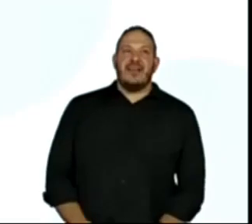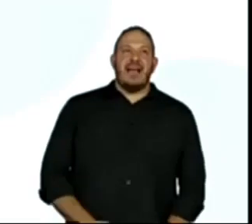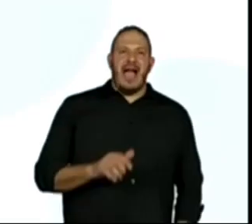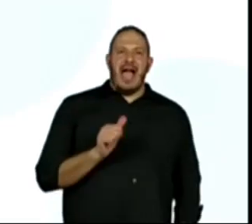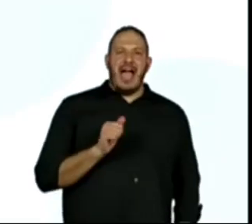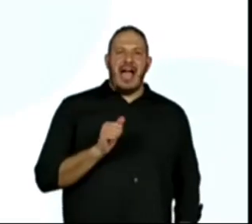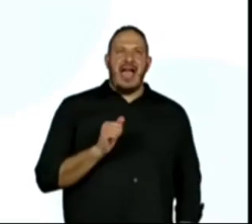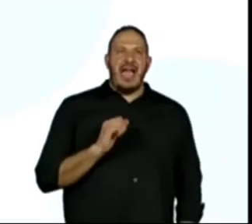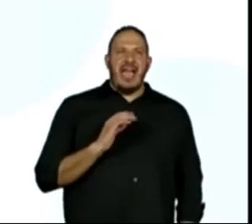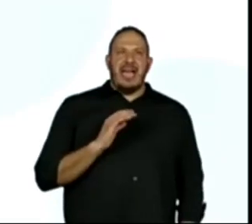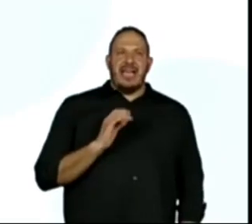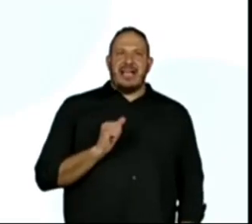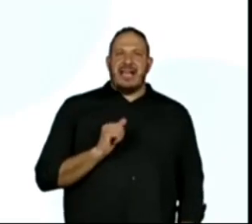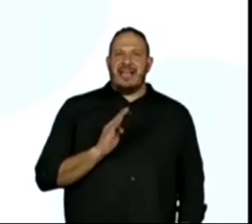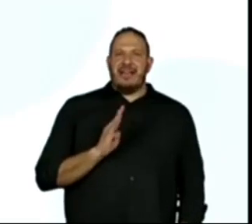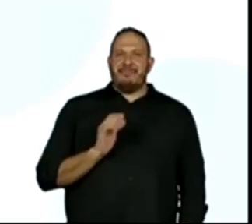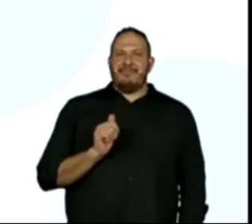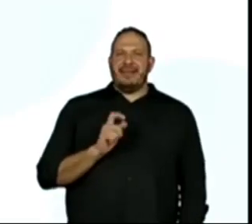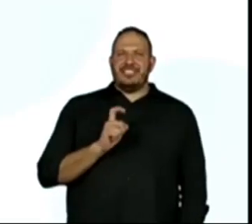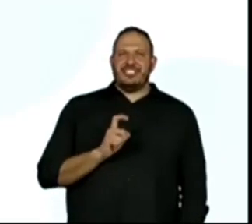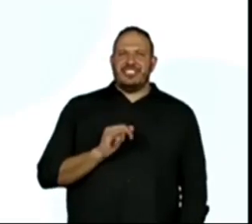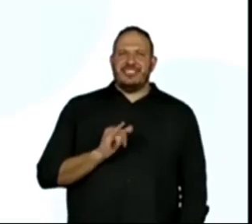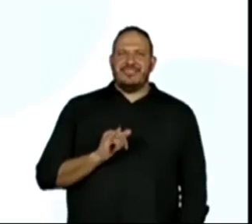a chi. Está tudo andando.